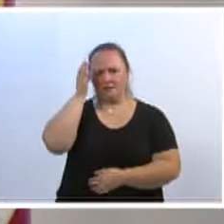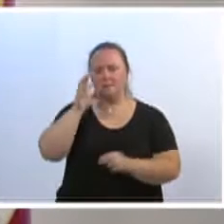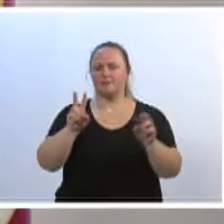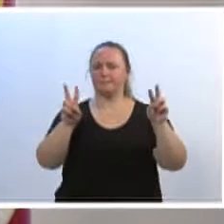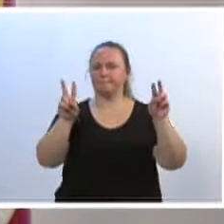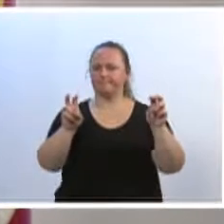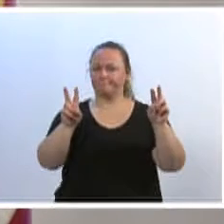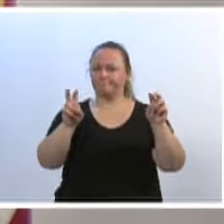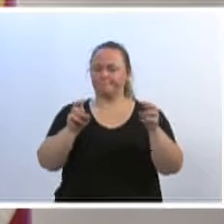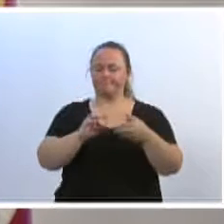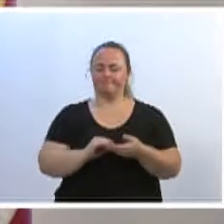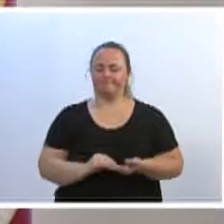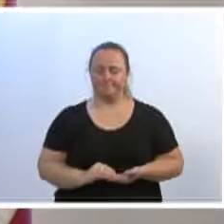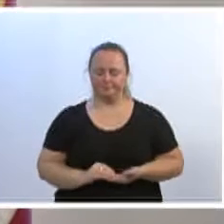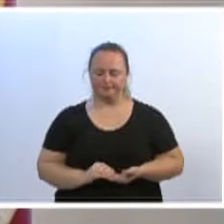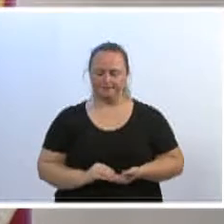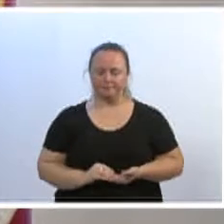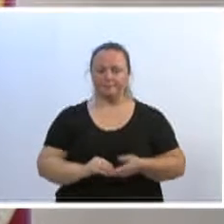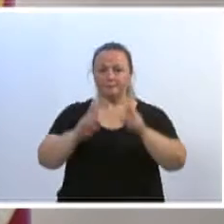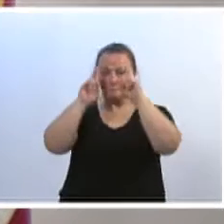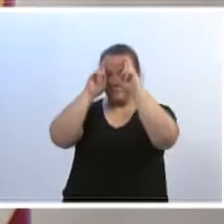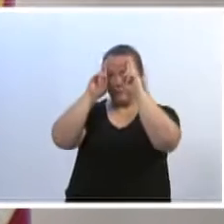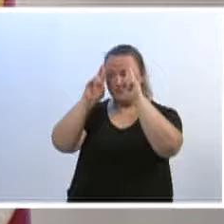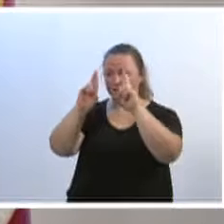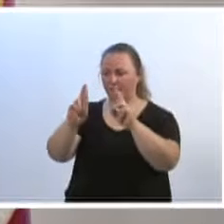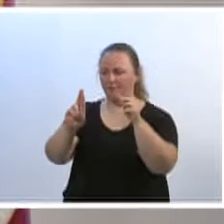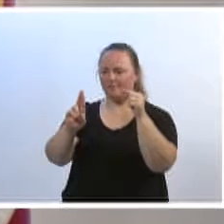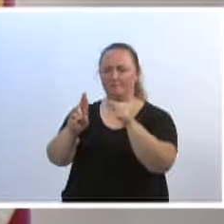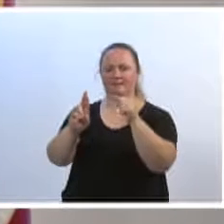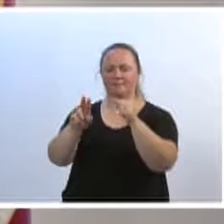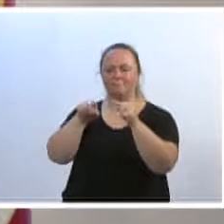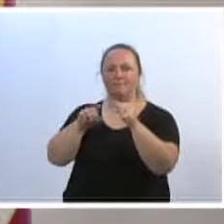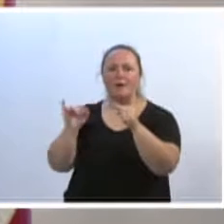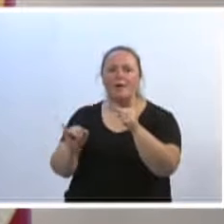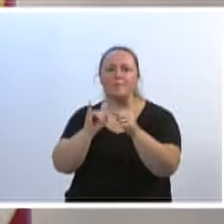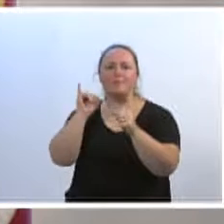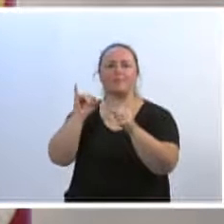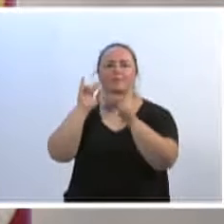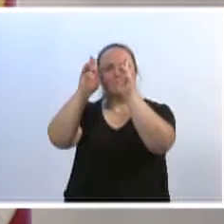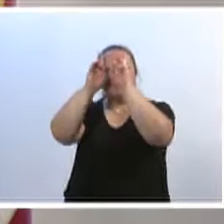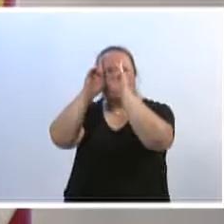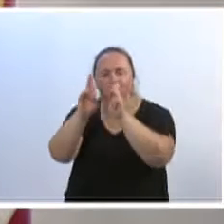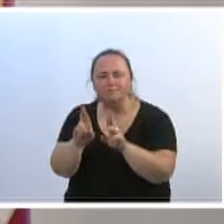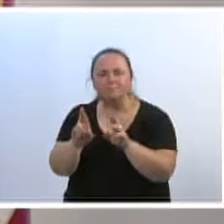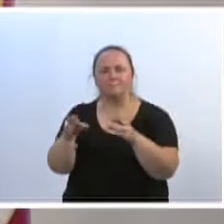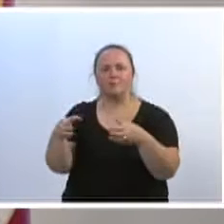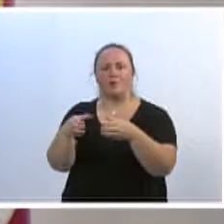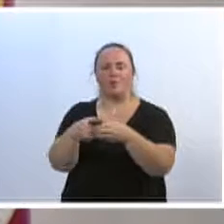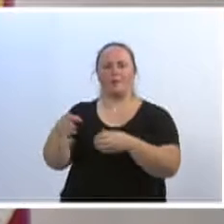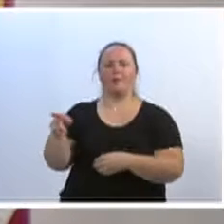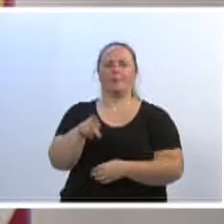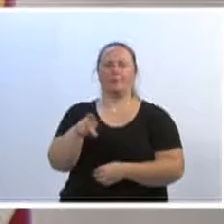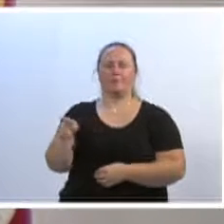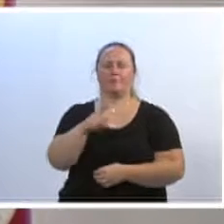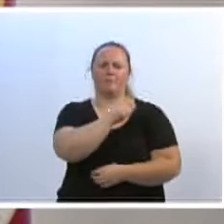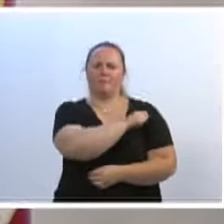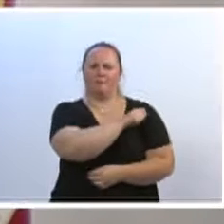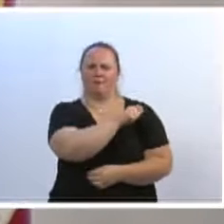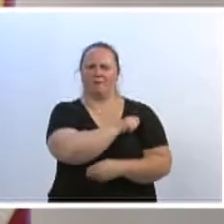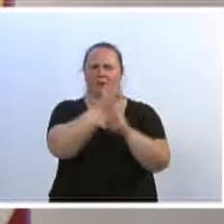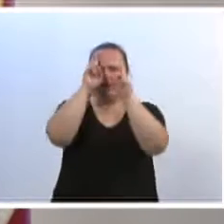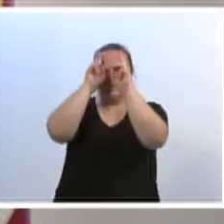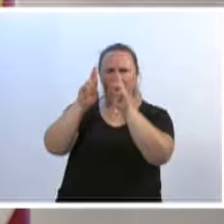consciência do respeito, da cultura do respeito em relação aos professores. Os alunos hoje não respeitam mais